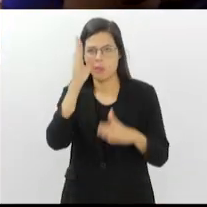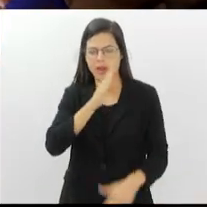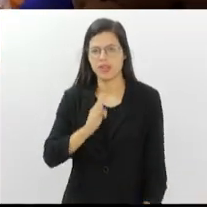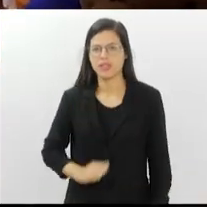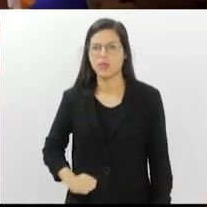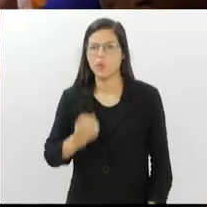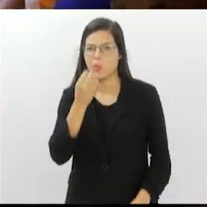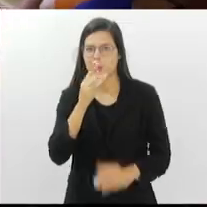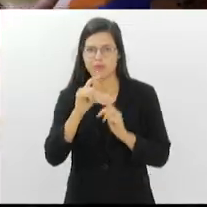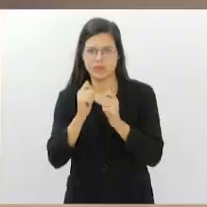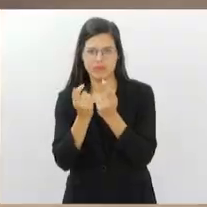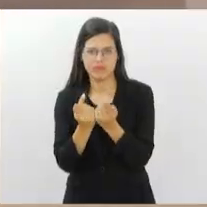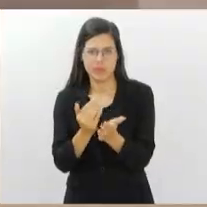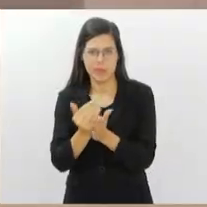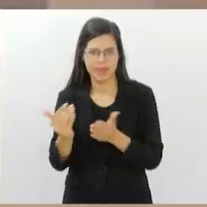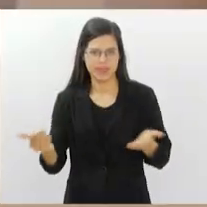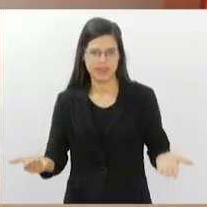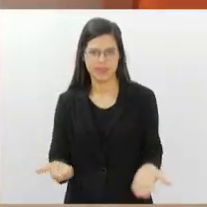Alerj começa agora.